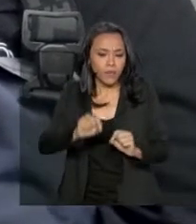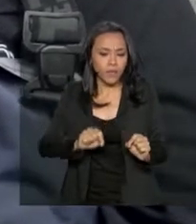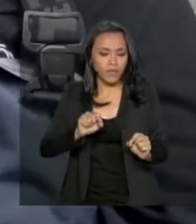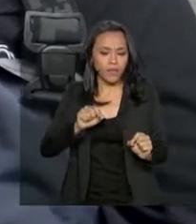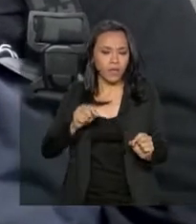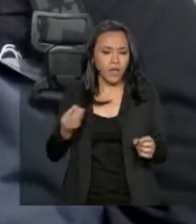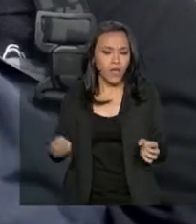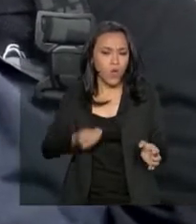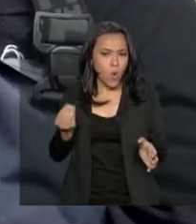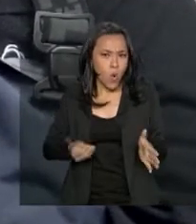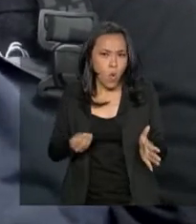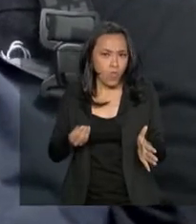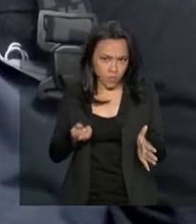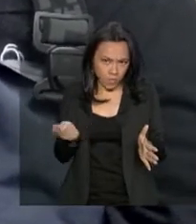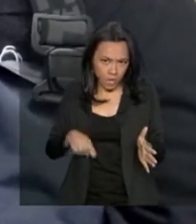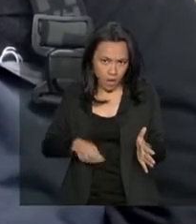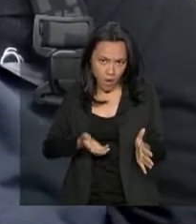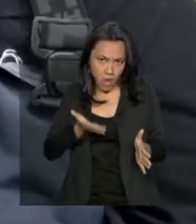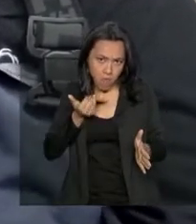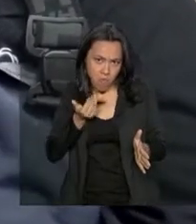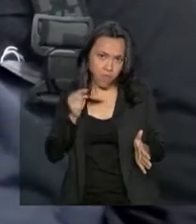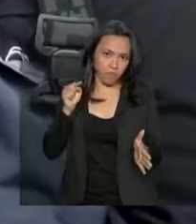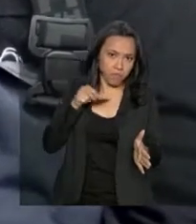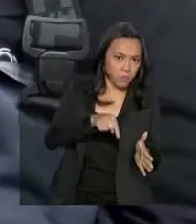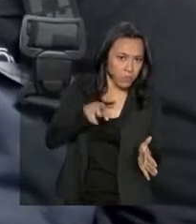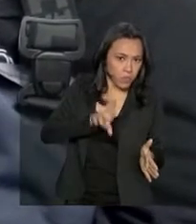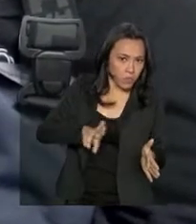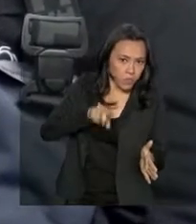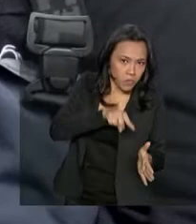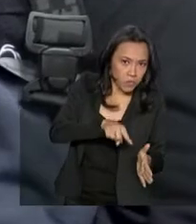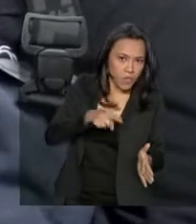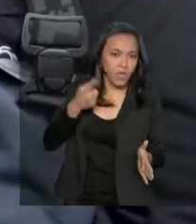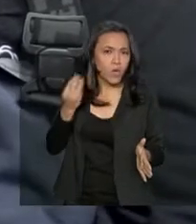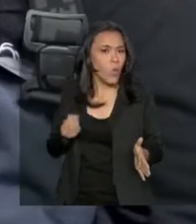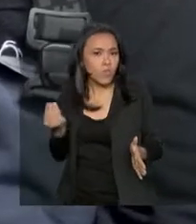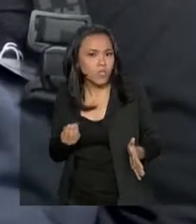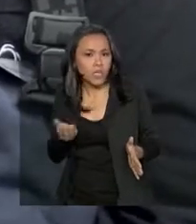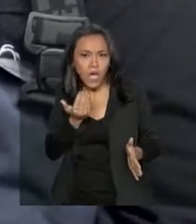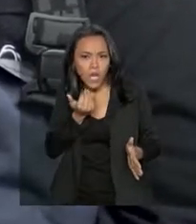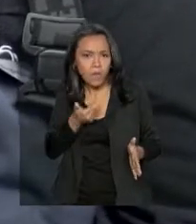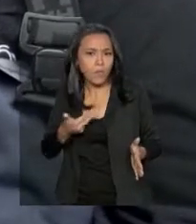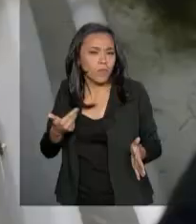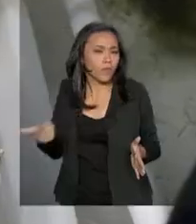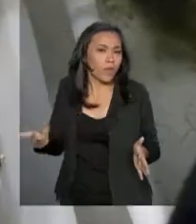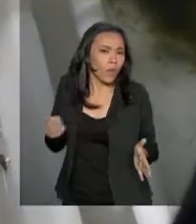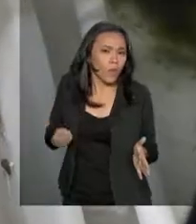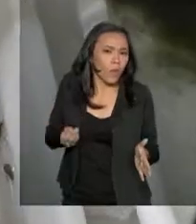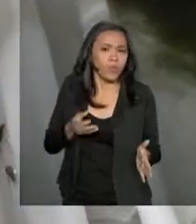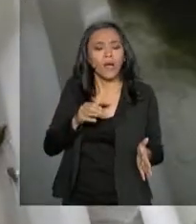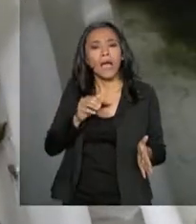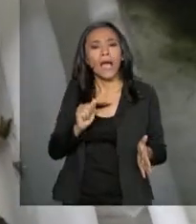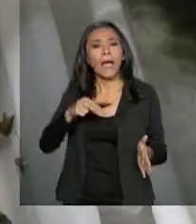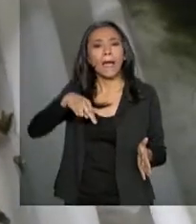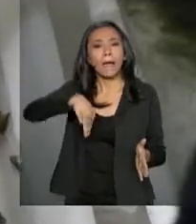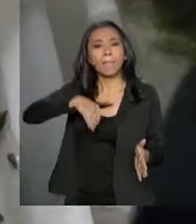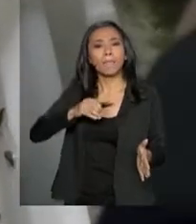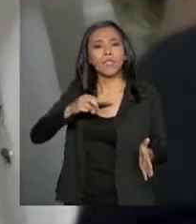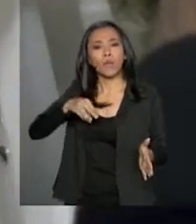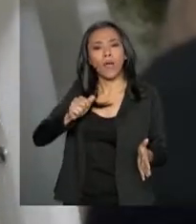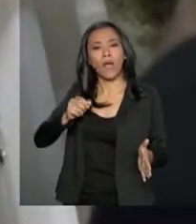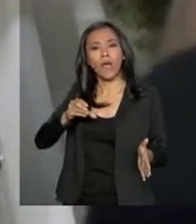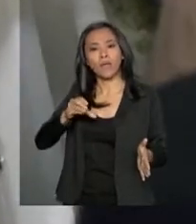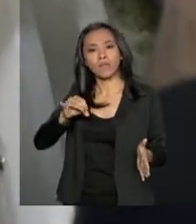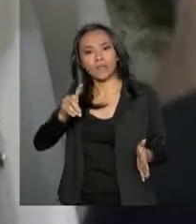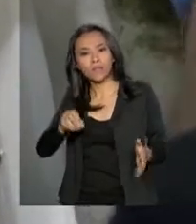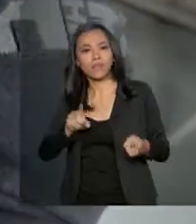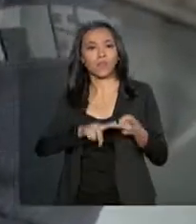alimentar dessas algas e também de fazer o perfil nutricional delas também, de aminoácidos, proteínas, sais minerais.